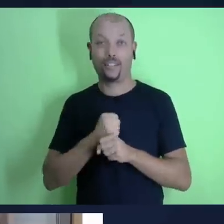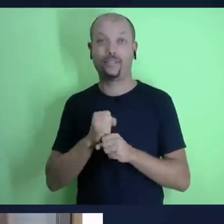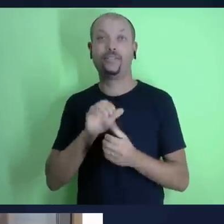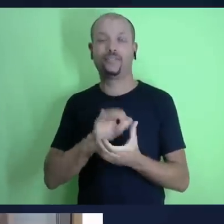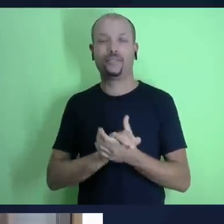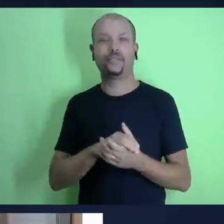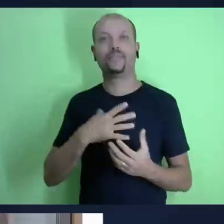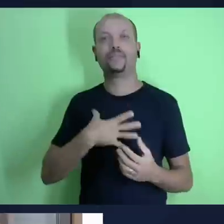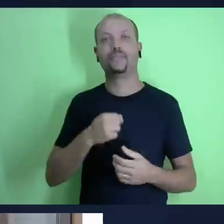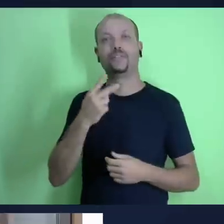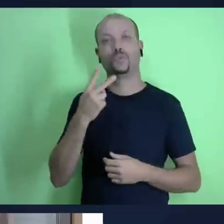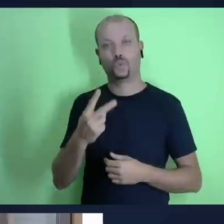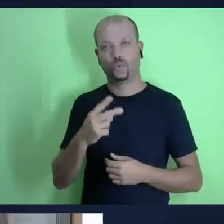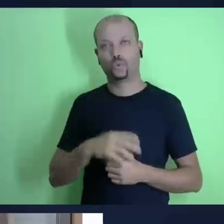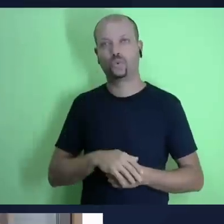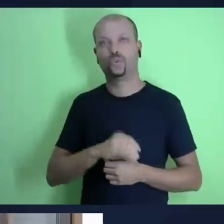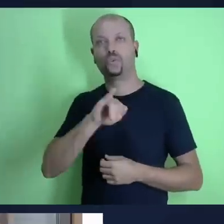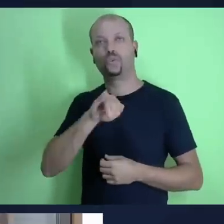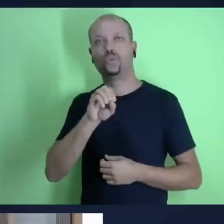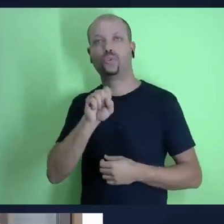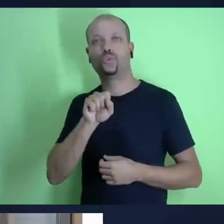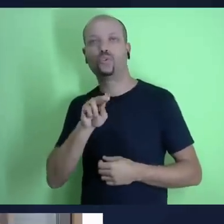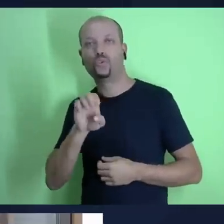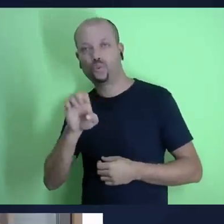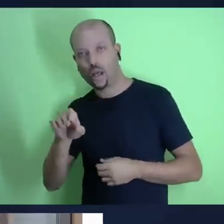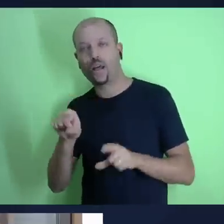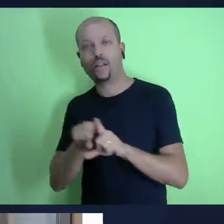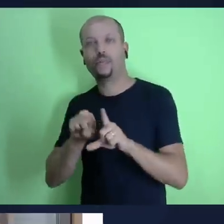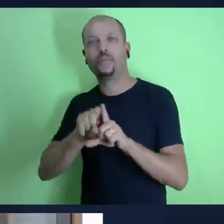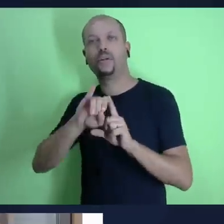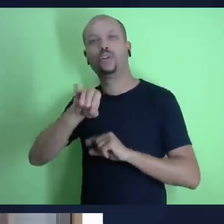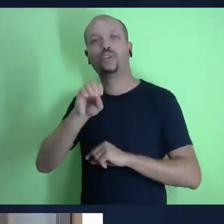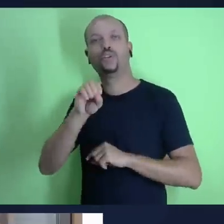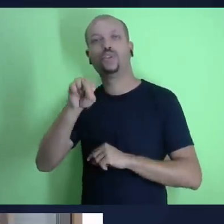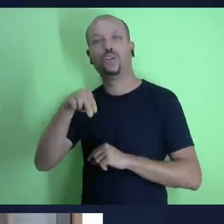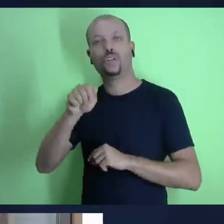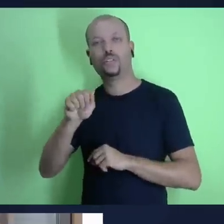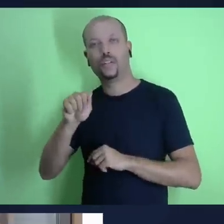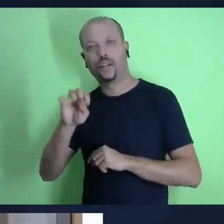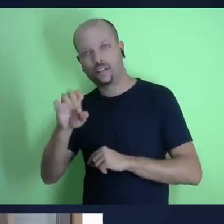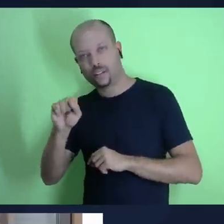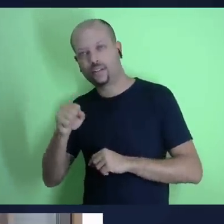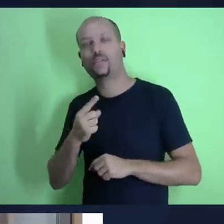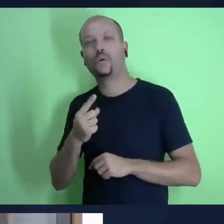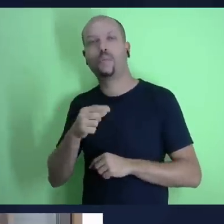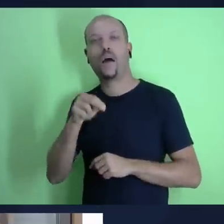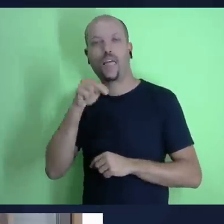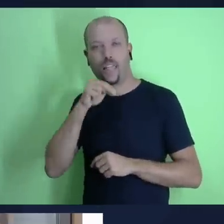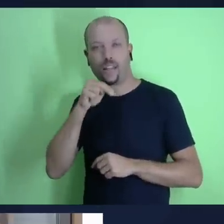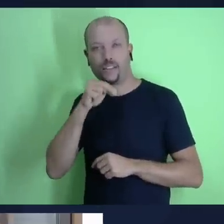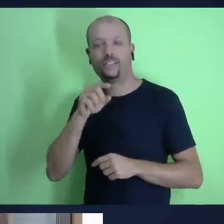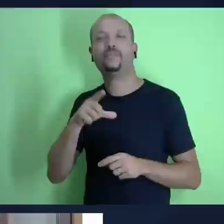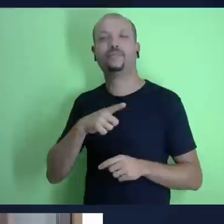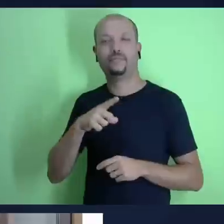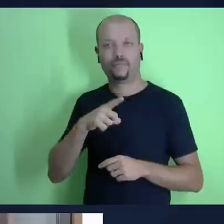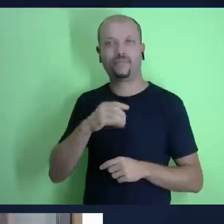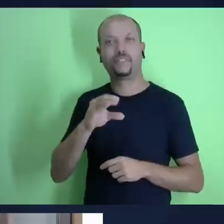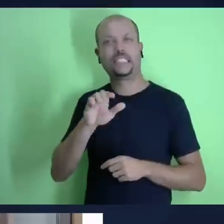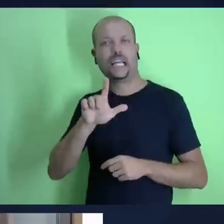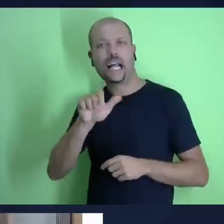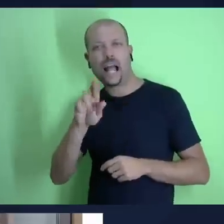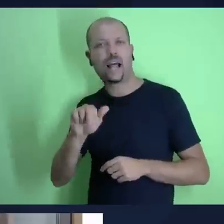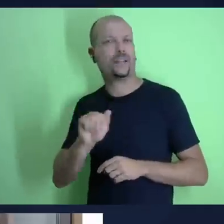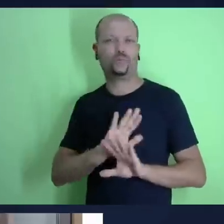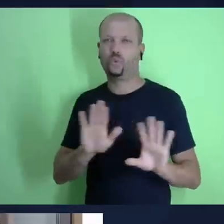fazer quarenta anos de casados tenho dois filhos josué de castro filho jônatas porto de castro tem uma netinha